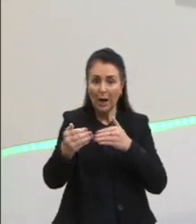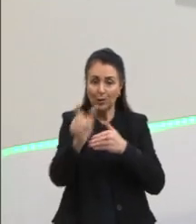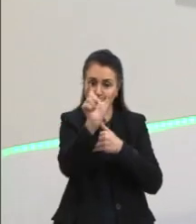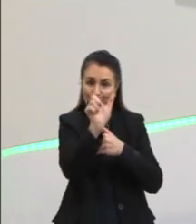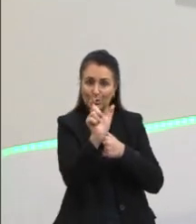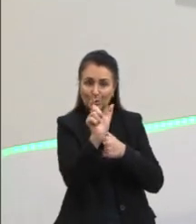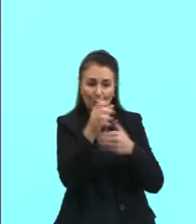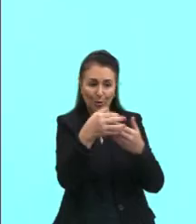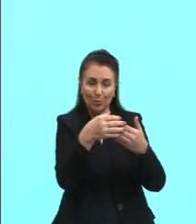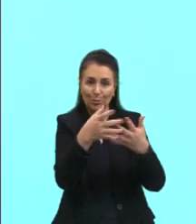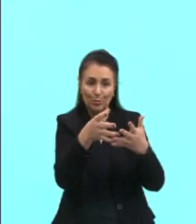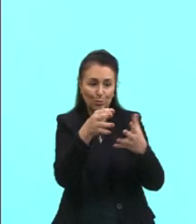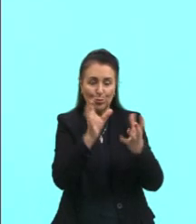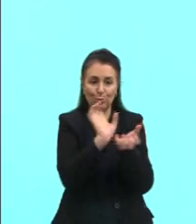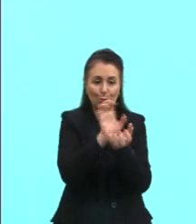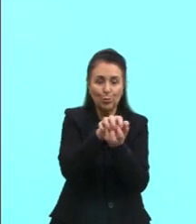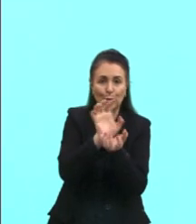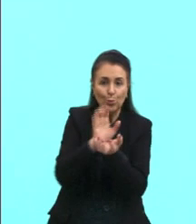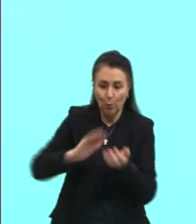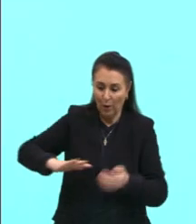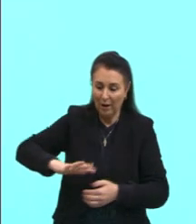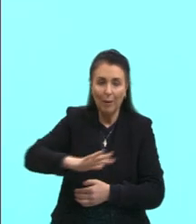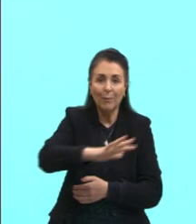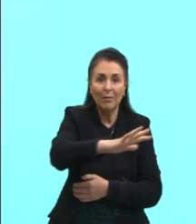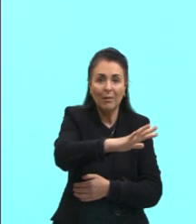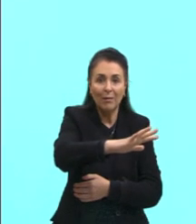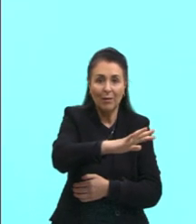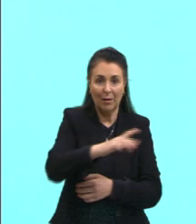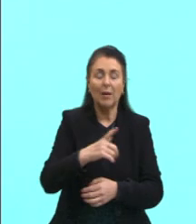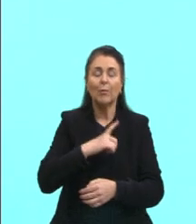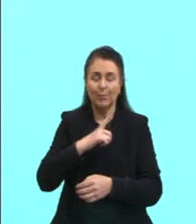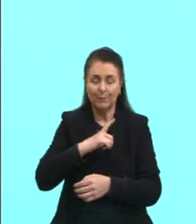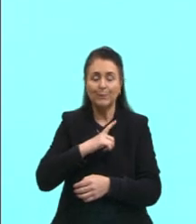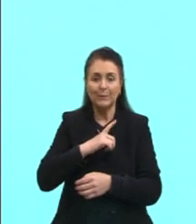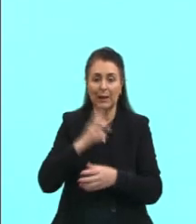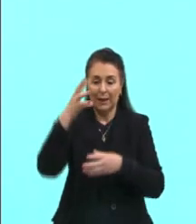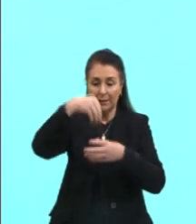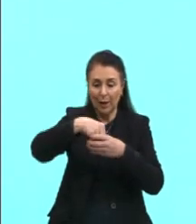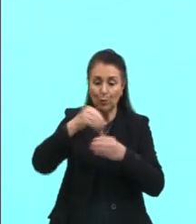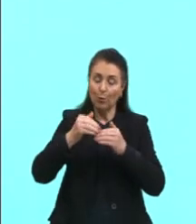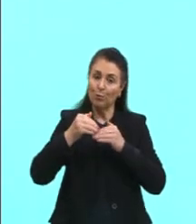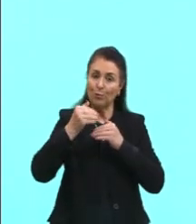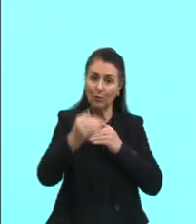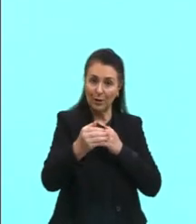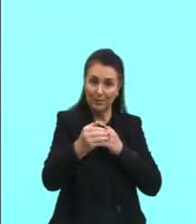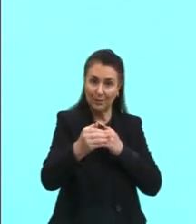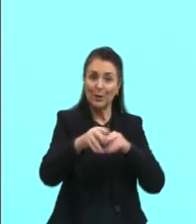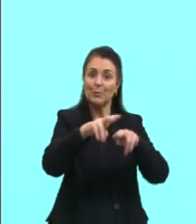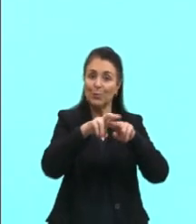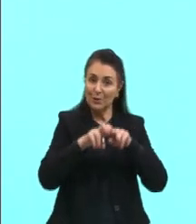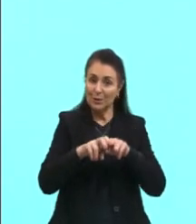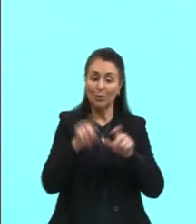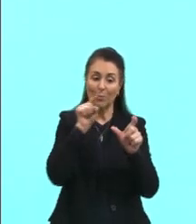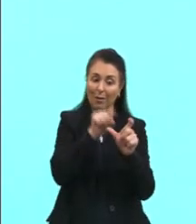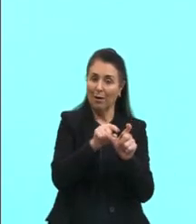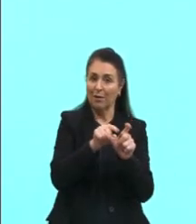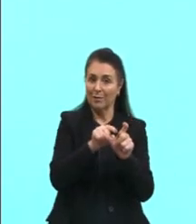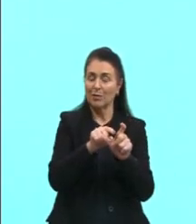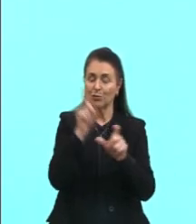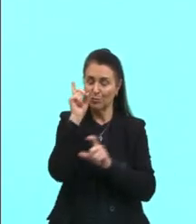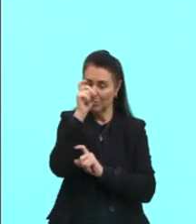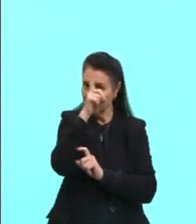vivíparo. É um ovo, mas está dentro do indivíduo. Então, é essa palavrinha aí. Ovo vivíparo.